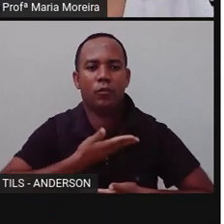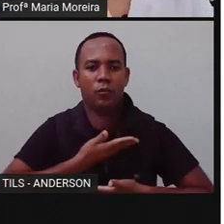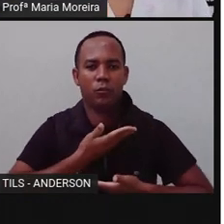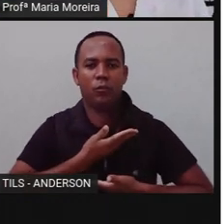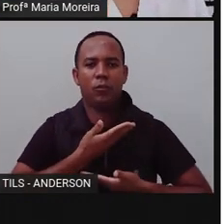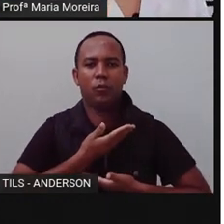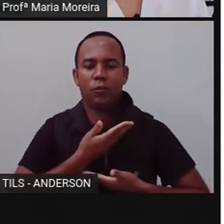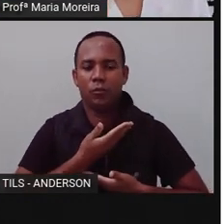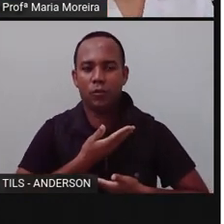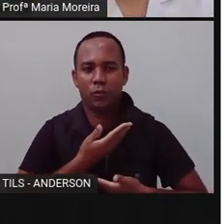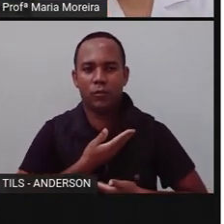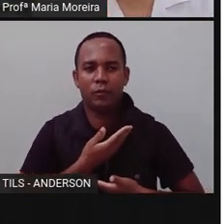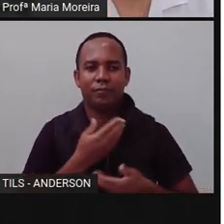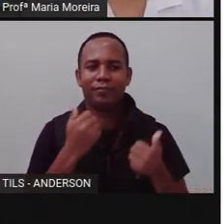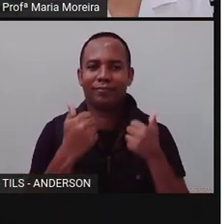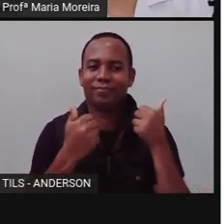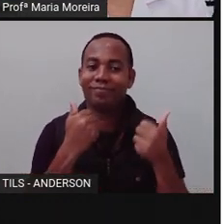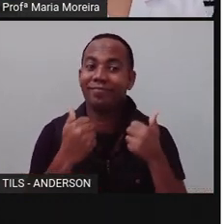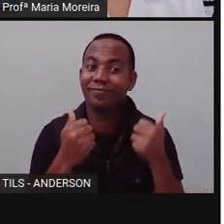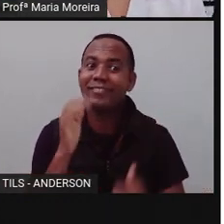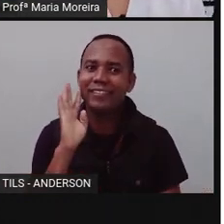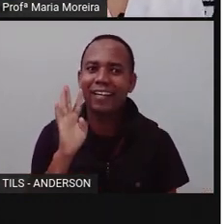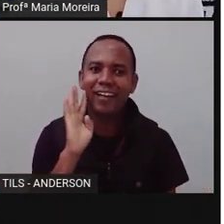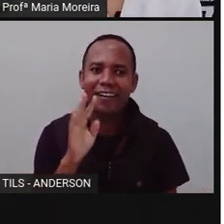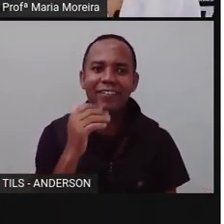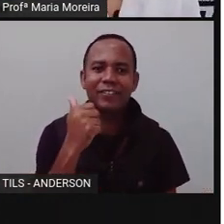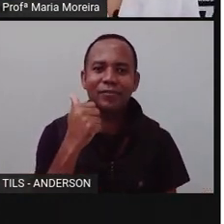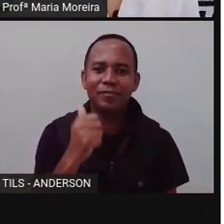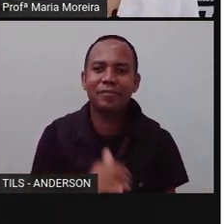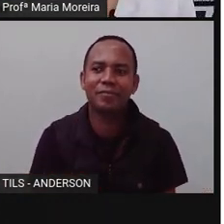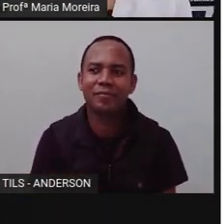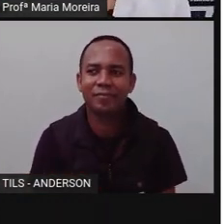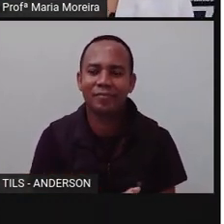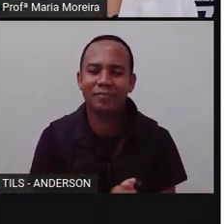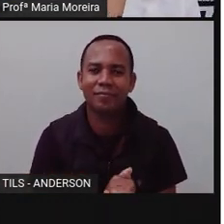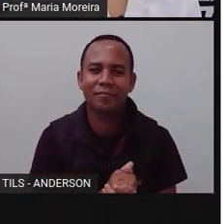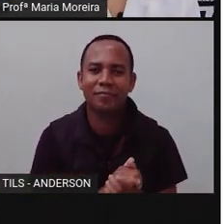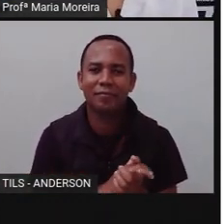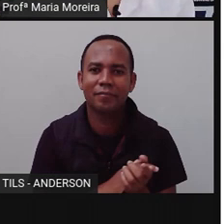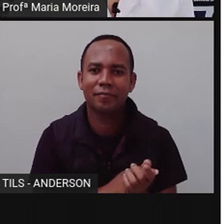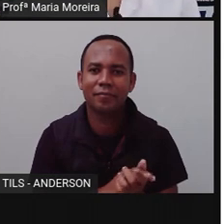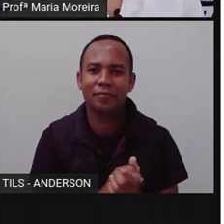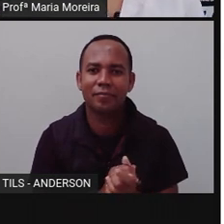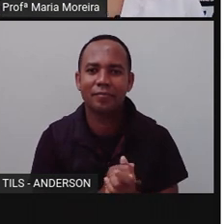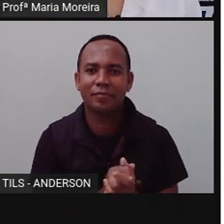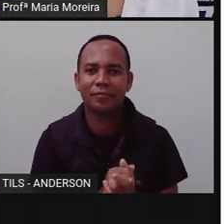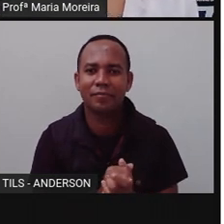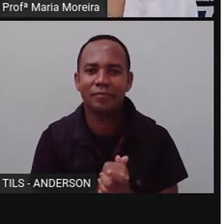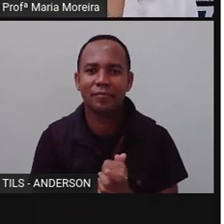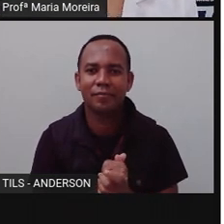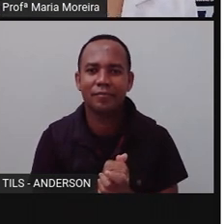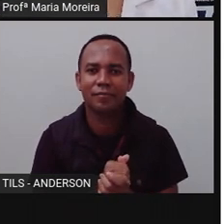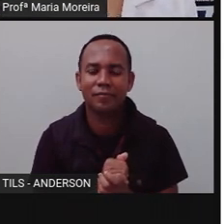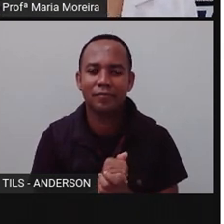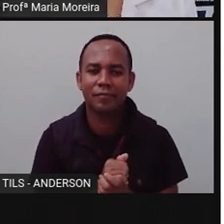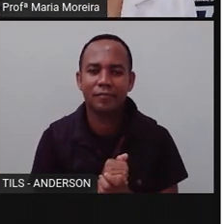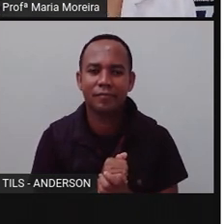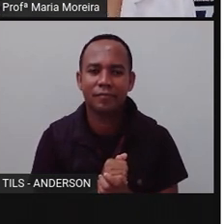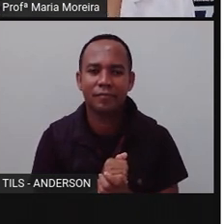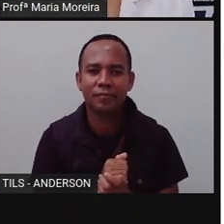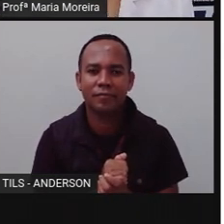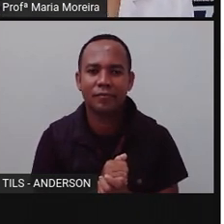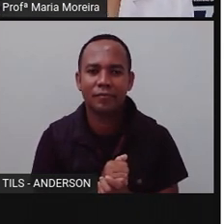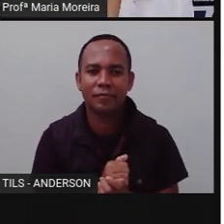Gostaram da nova amiguinha? Você gostou? decidiu de conhecer a Josefina? Josefina é simpática, bonita, tá? Vamos lá,